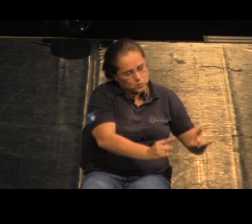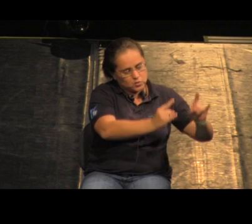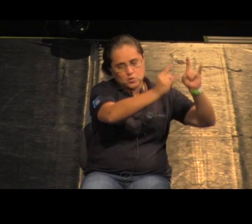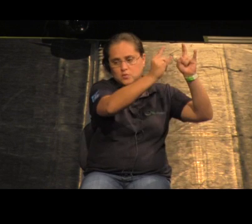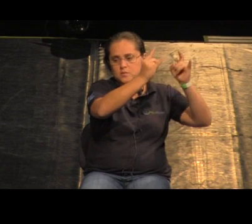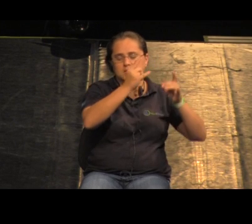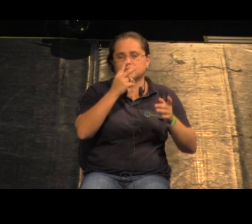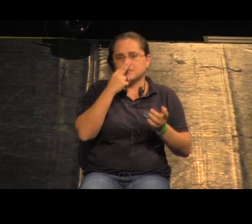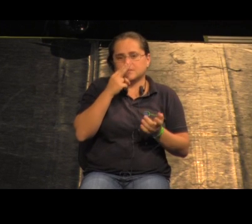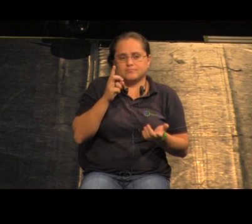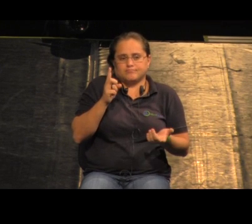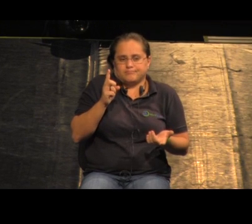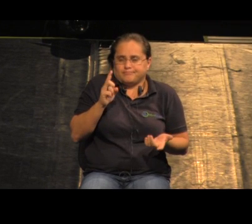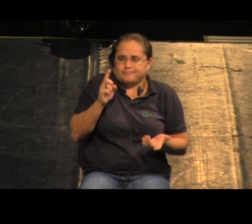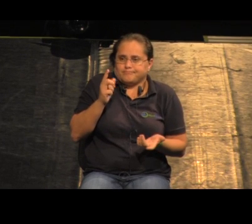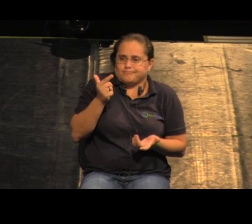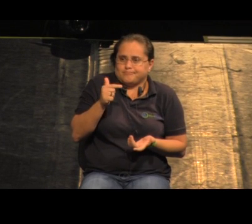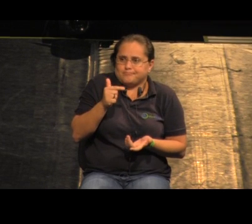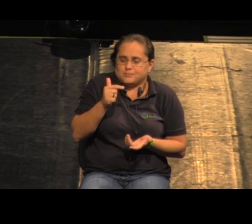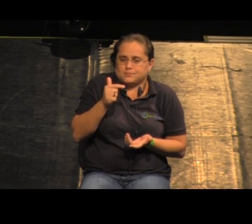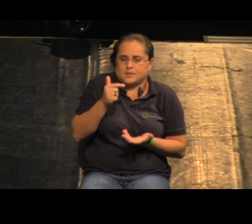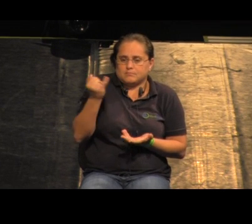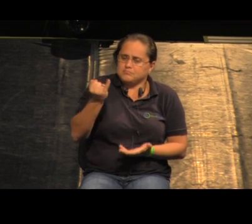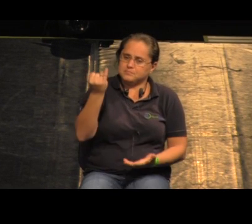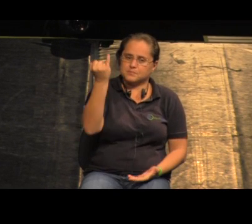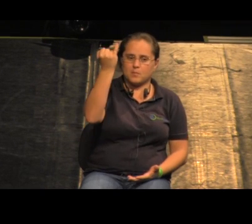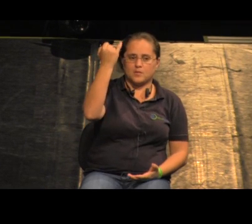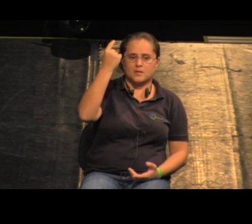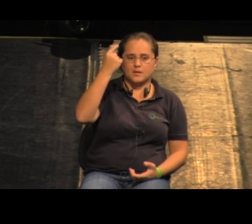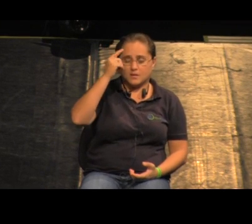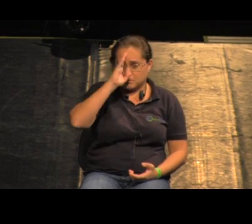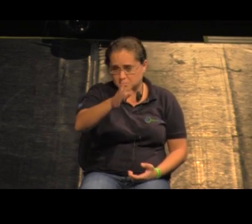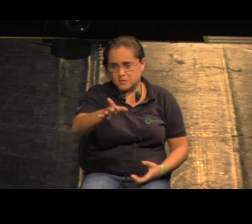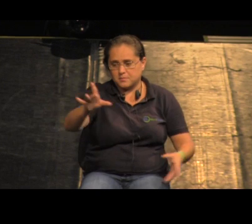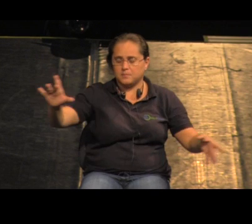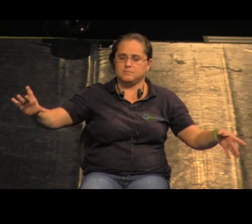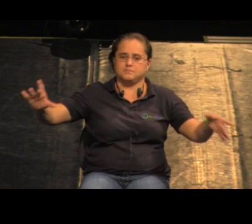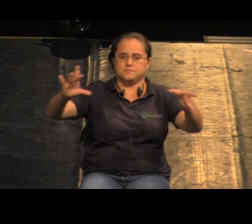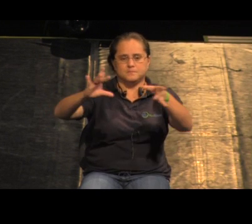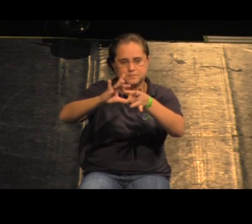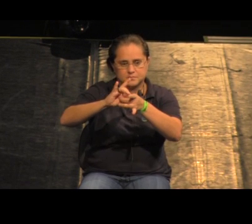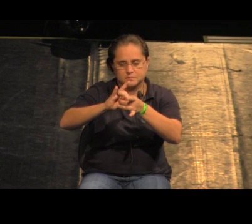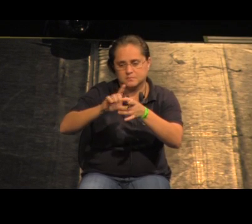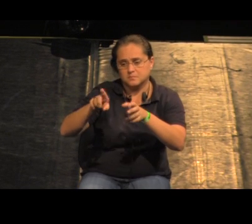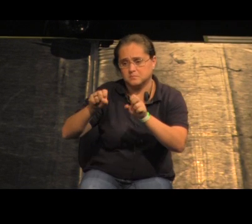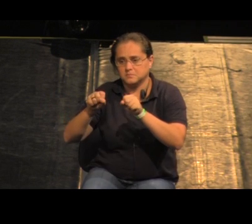quase a ser genérica, ela não tem tanta importância quanto a ligação que ele pode fazer,